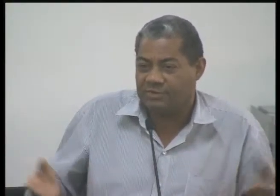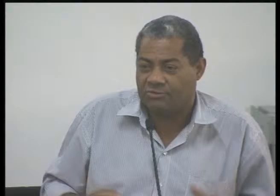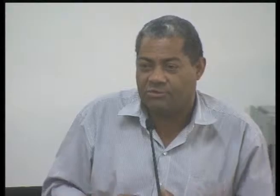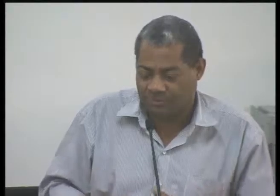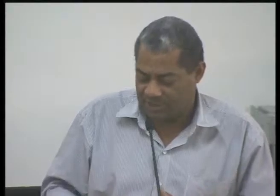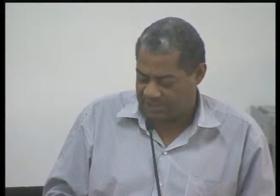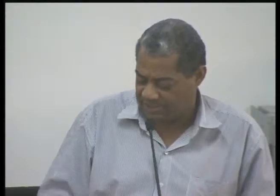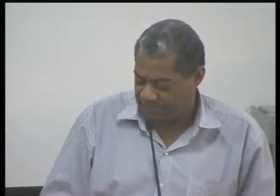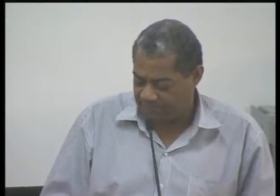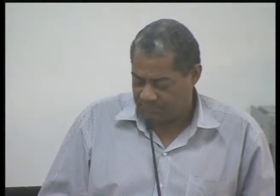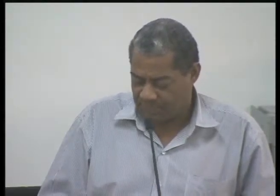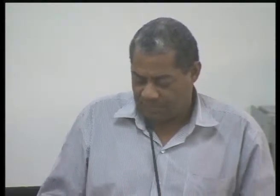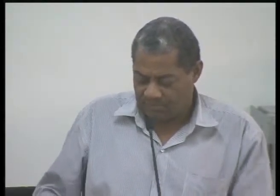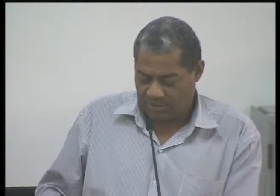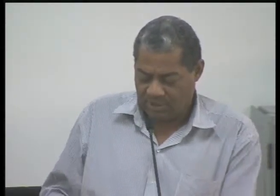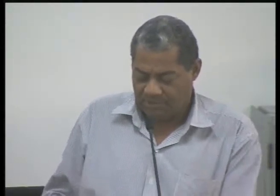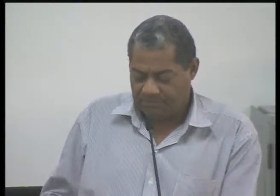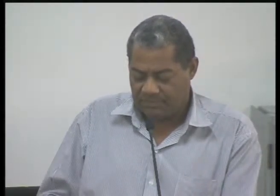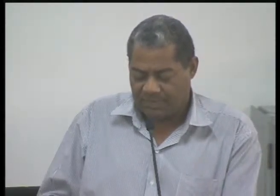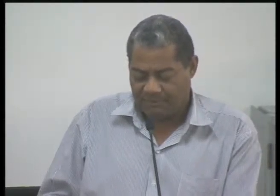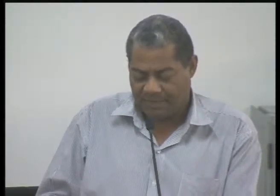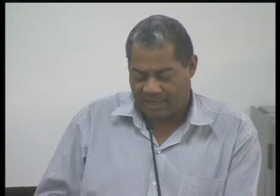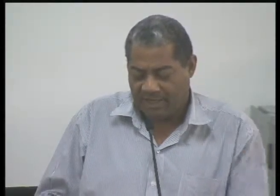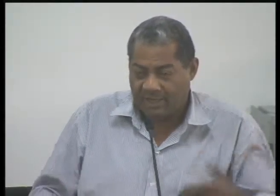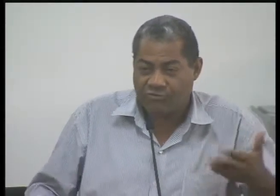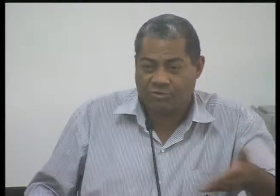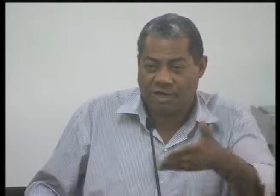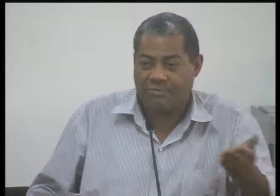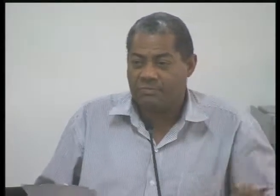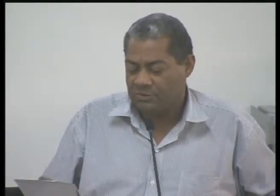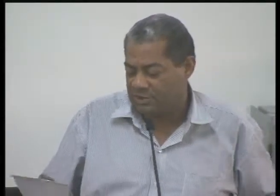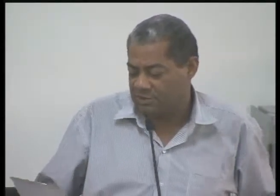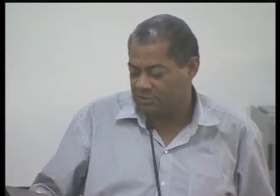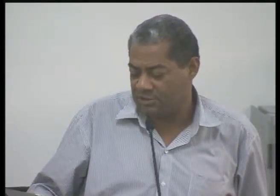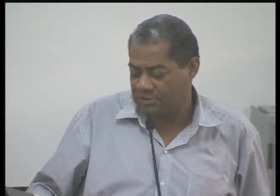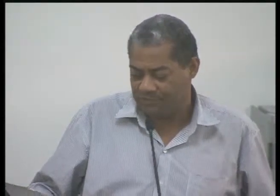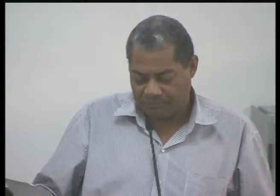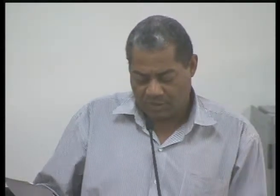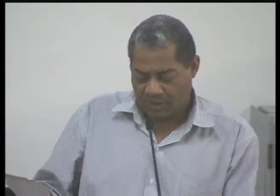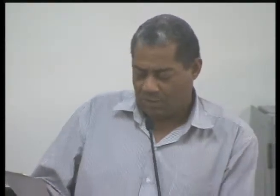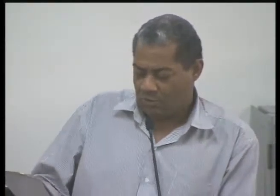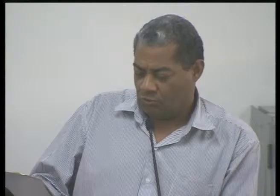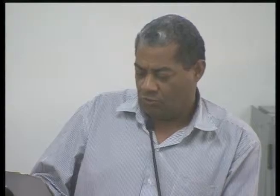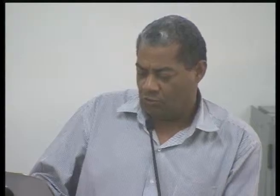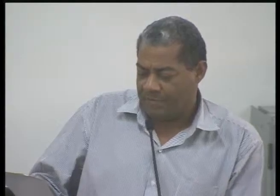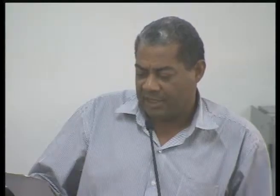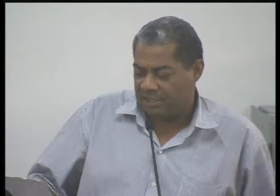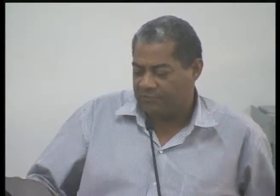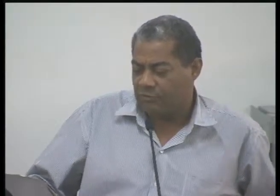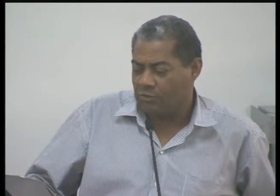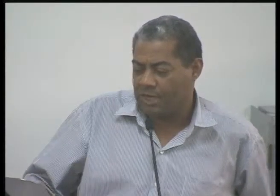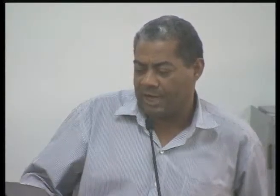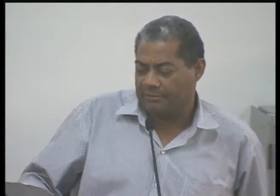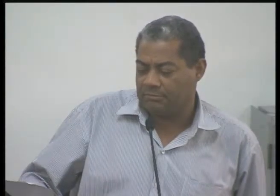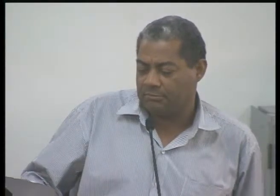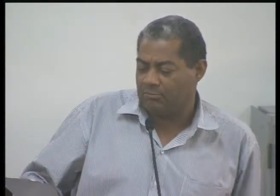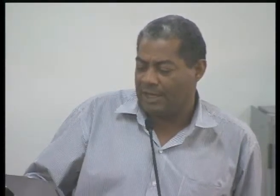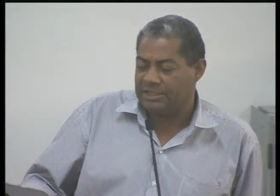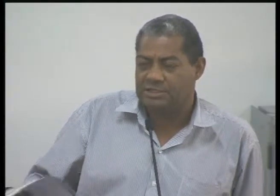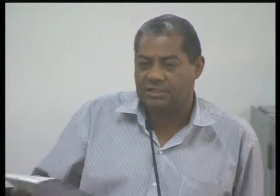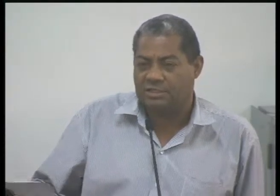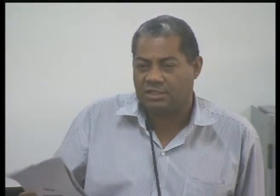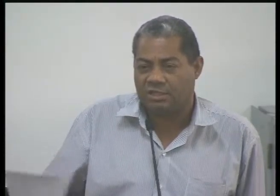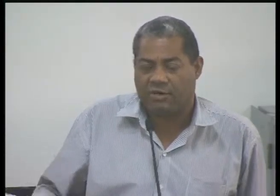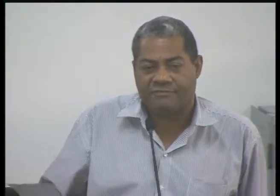uma pergunta se eu tiver equivocado. Gostaria que o Dr. Júlio, Dr. Amara, Dr. Raul, São Médico e outros vereadores pudessem me